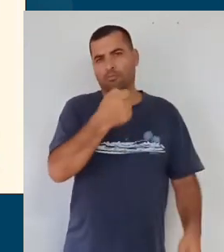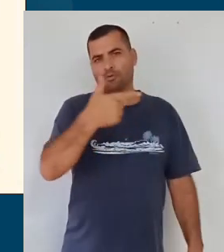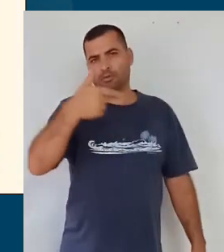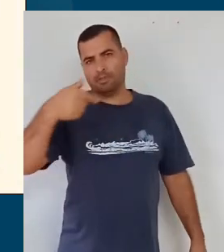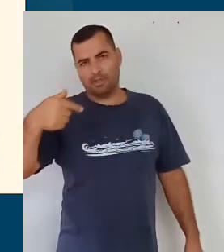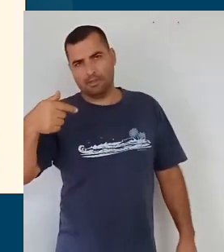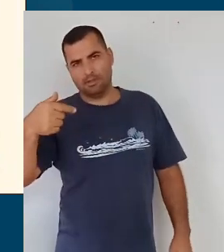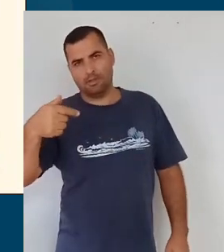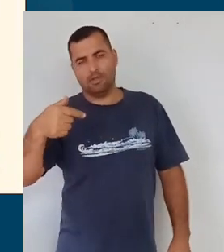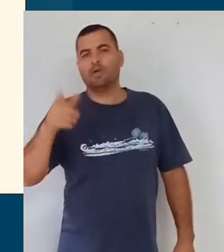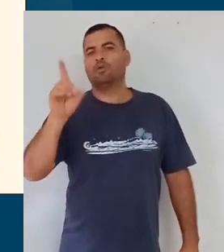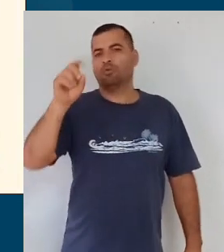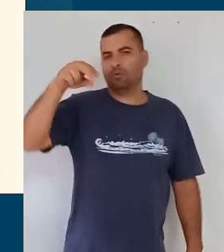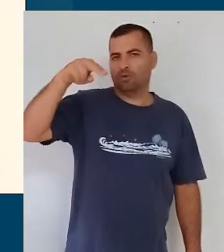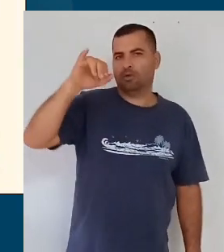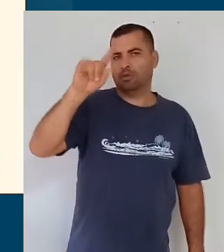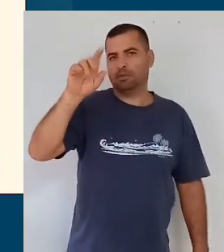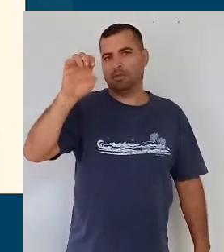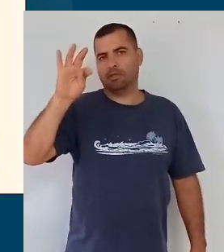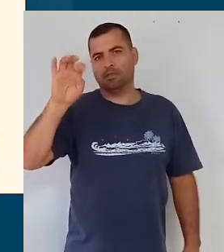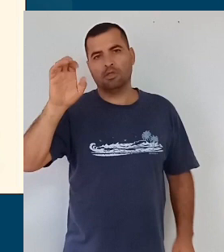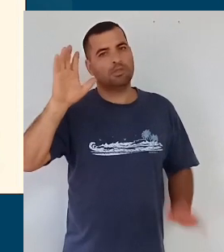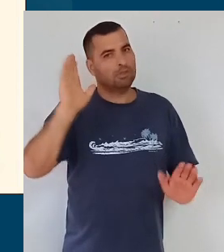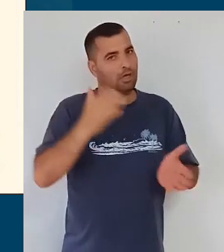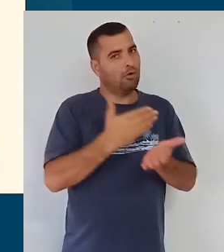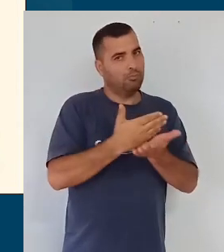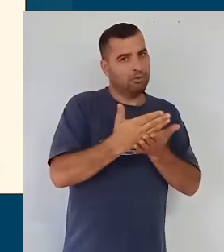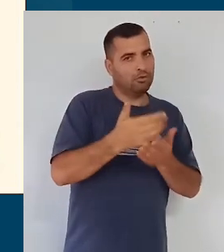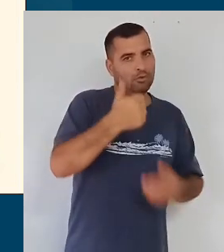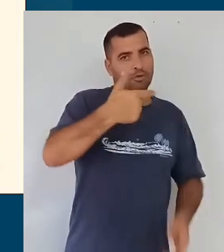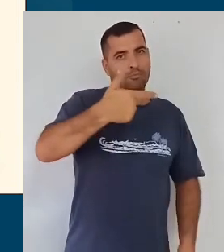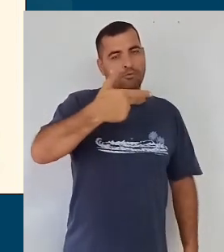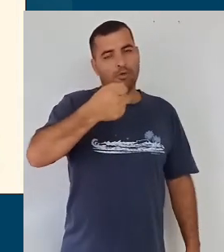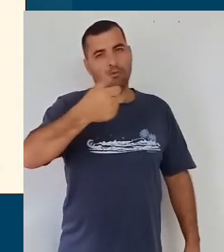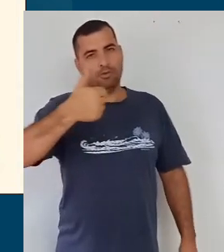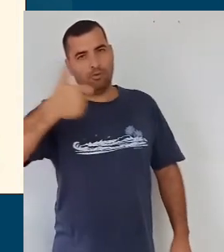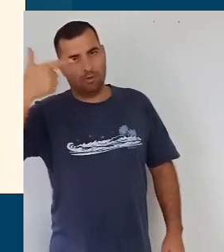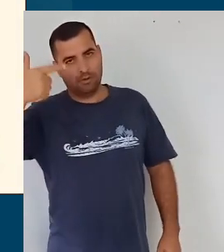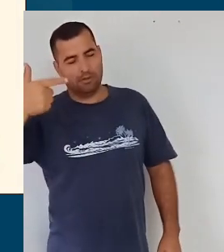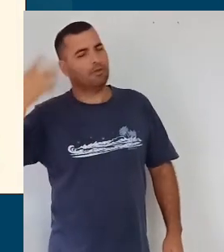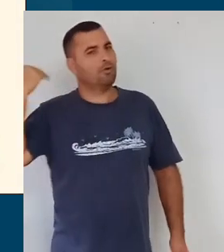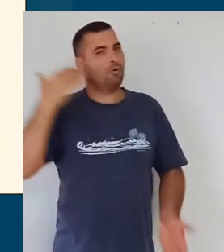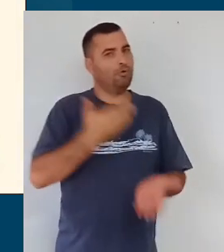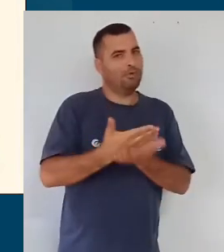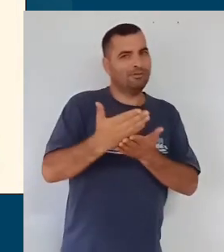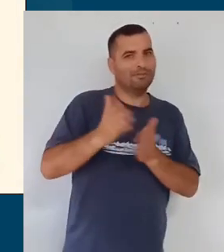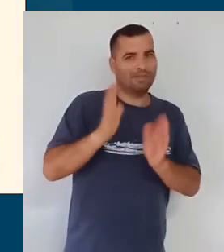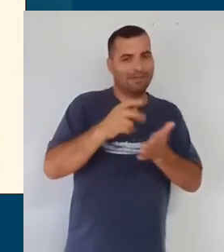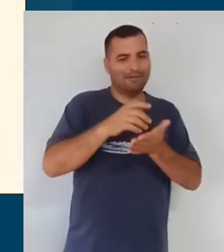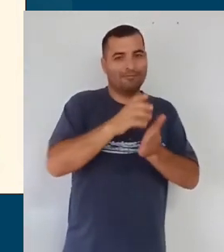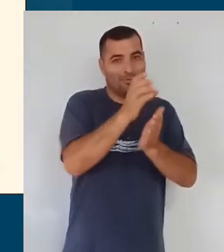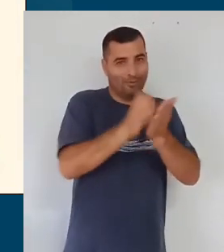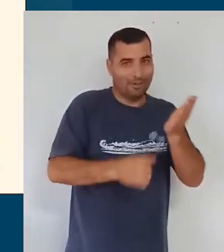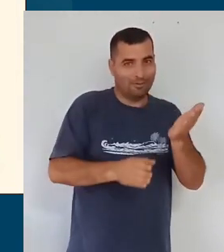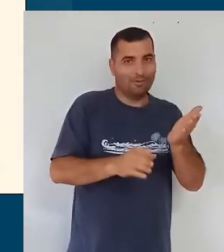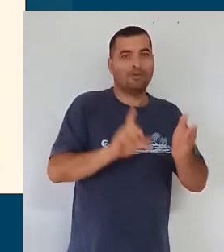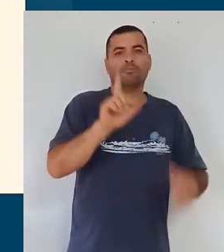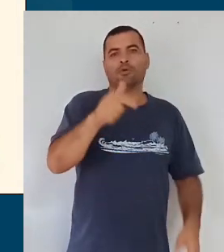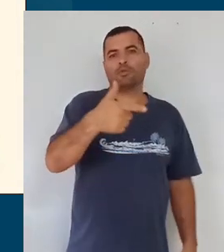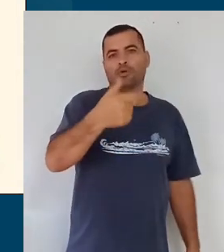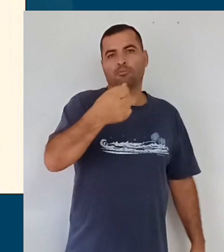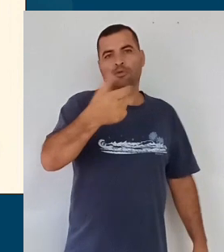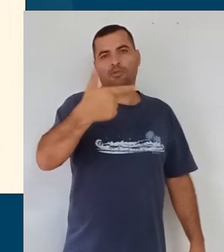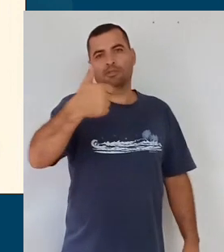processo que o professor Donizete colocou, que começou em 2012, e que vocês acabaram escrevendo, currículo de 2017,